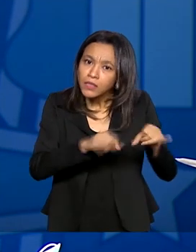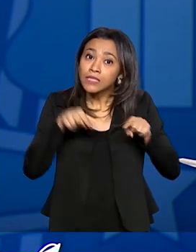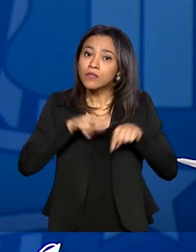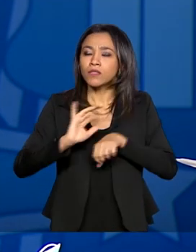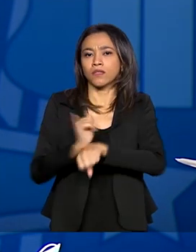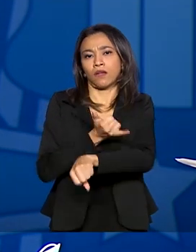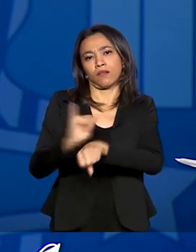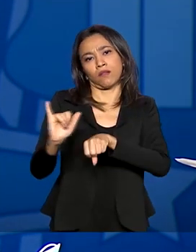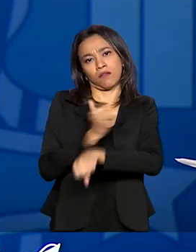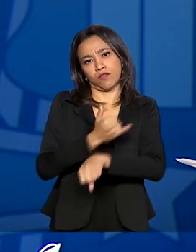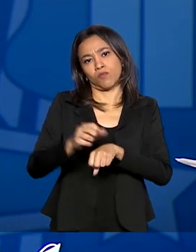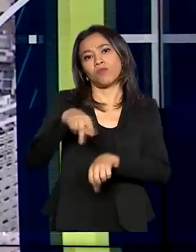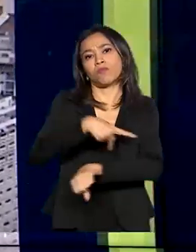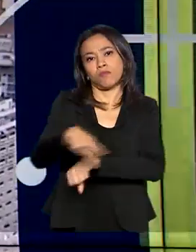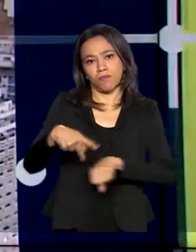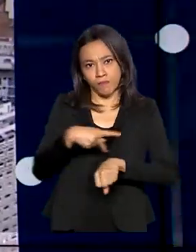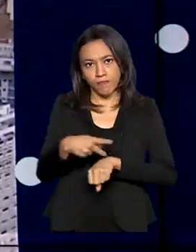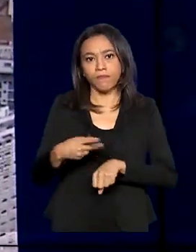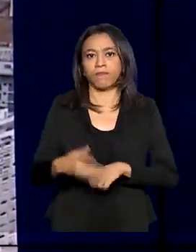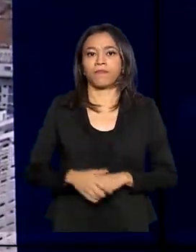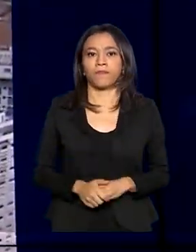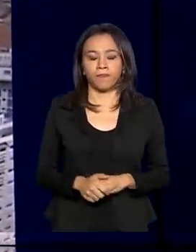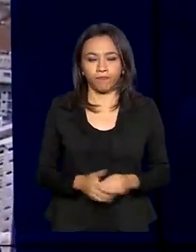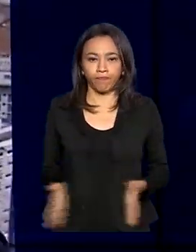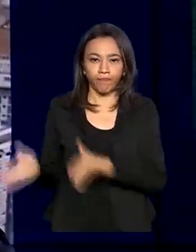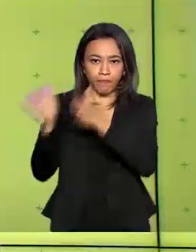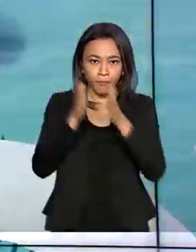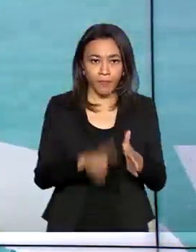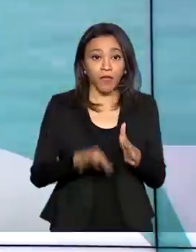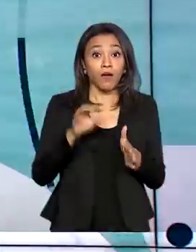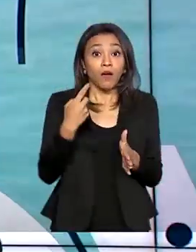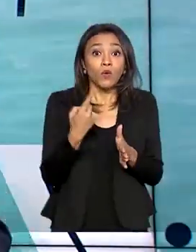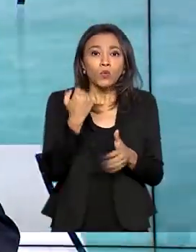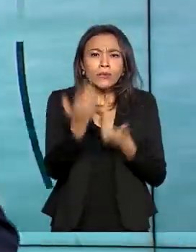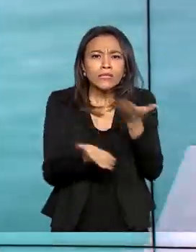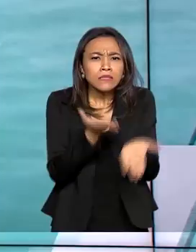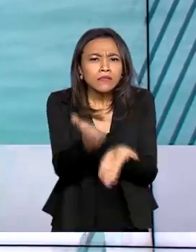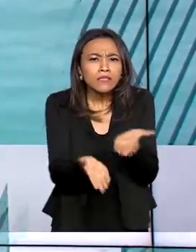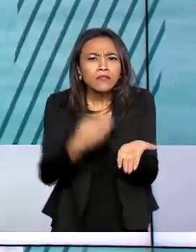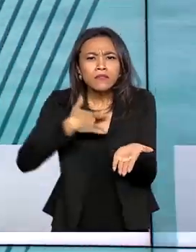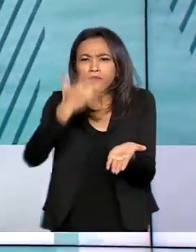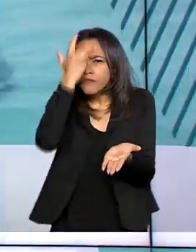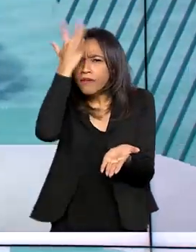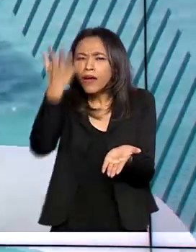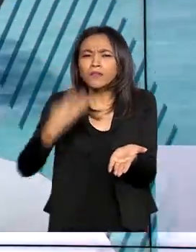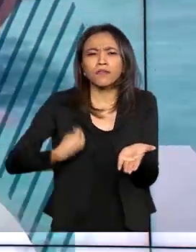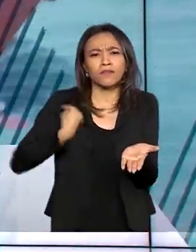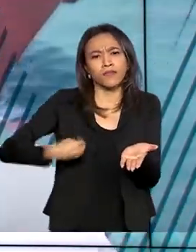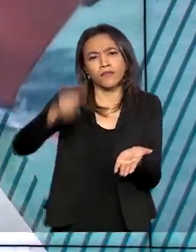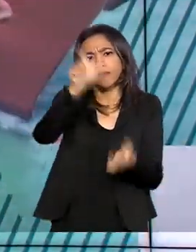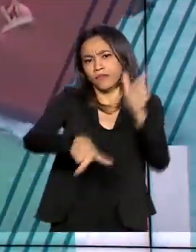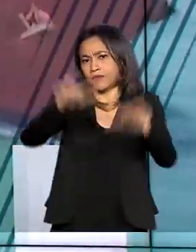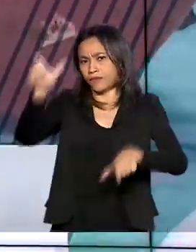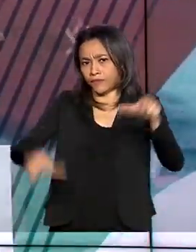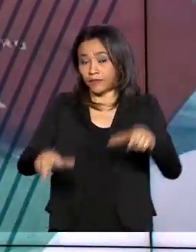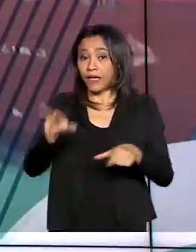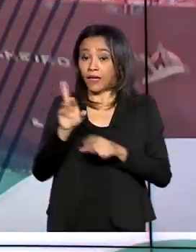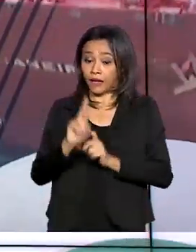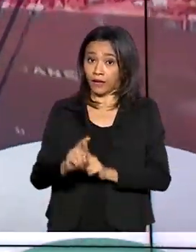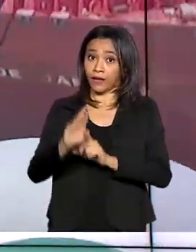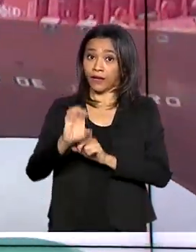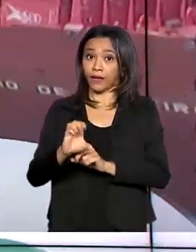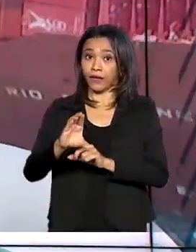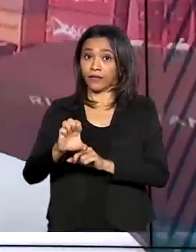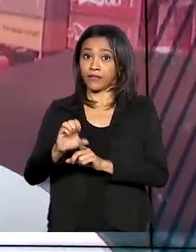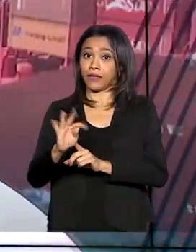estratégico para o país também. Agora, um serviço para facilitar a vida do cidadão. A Receita Federal criou um